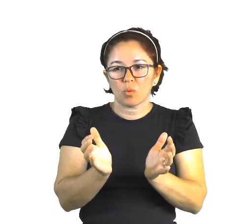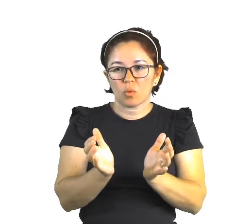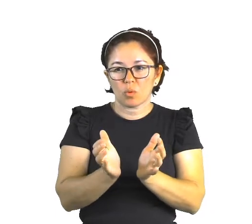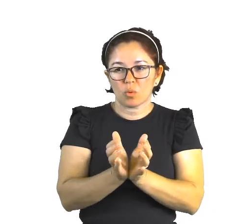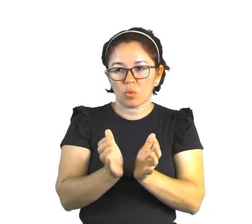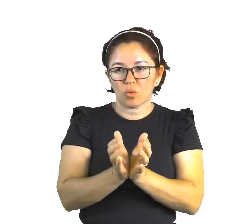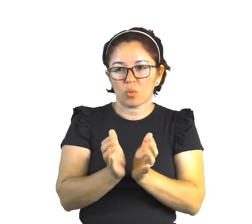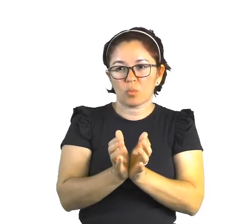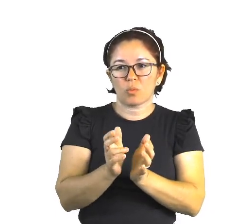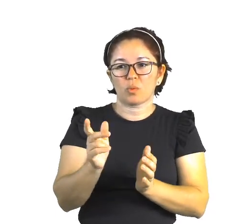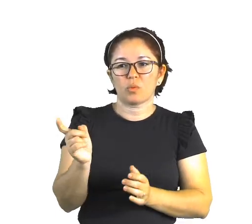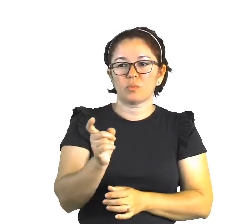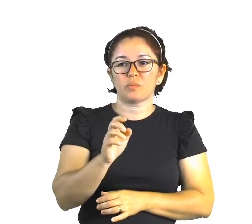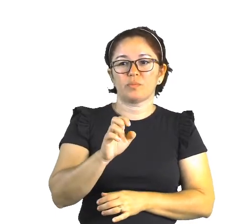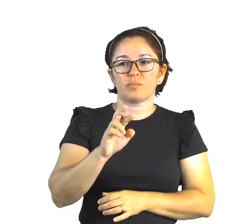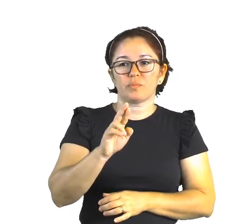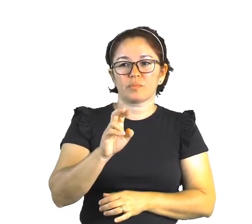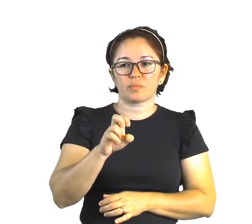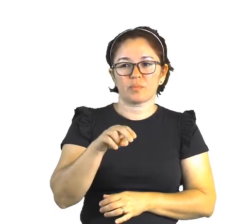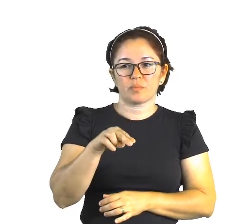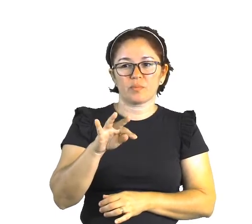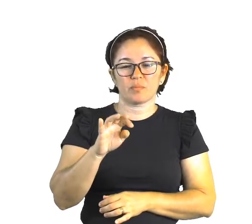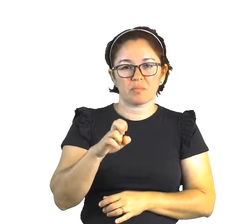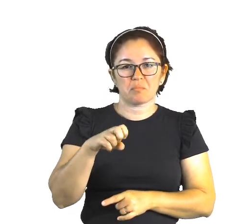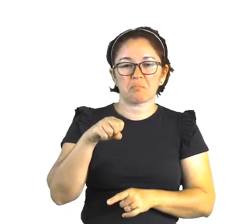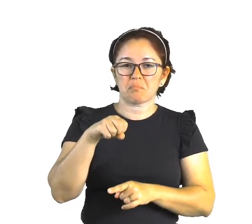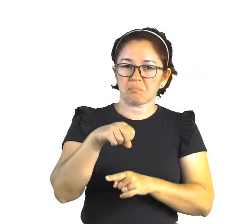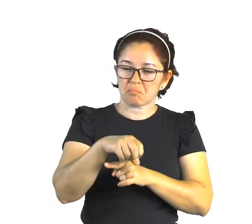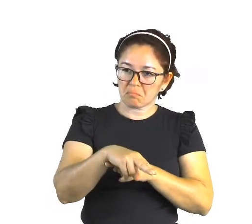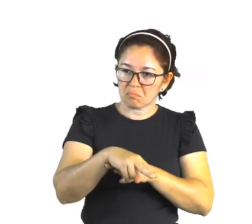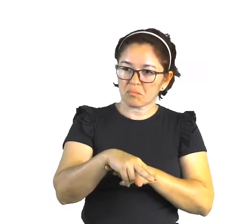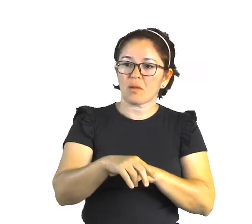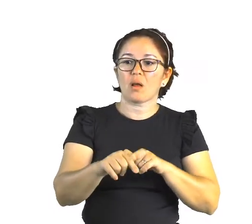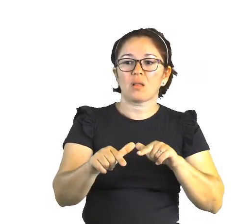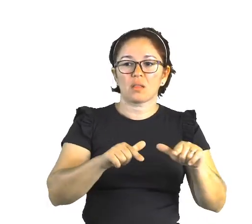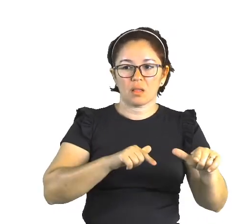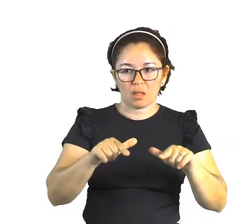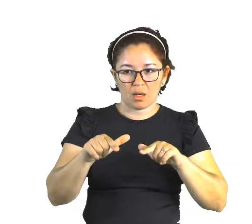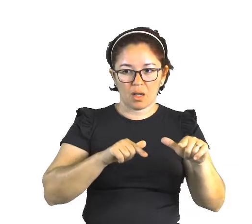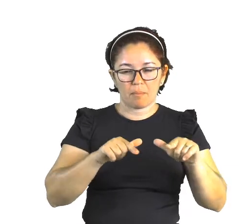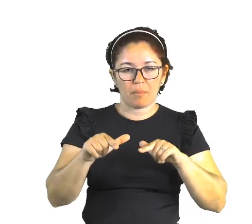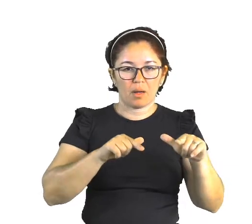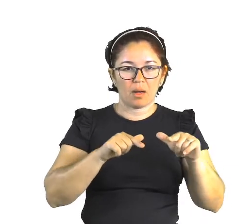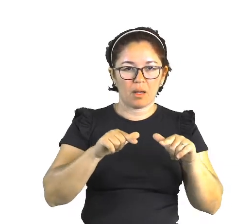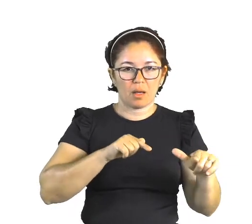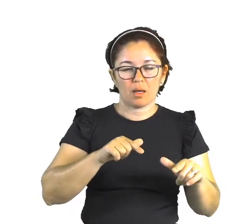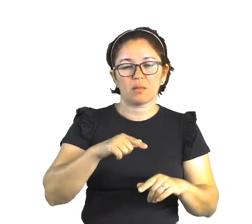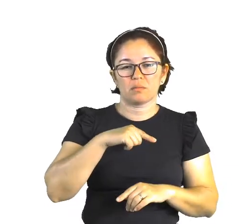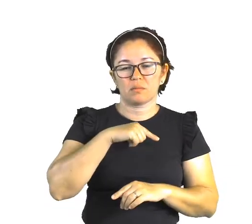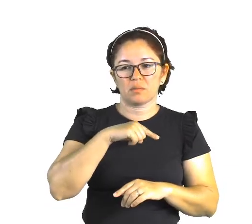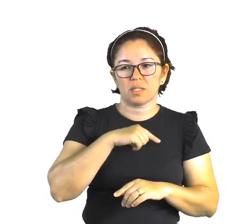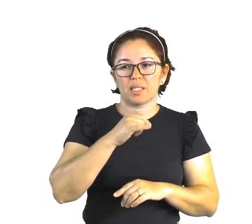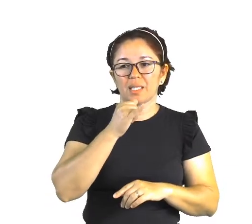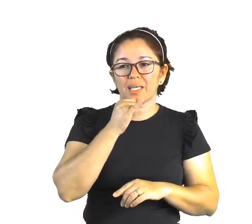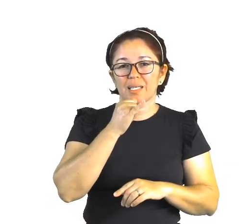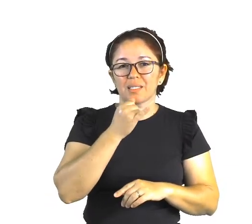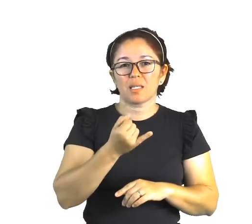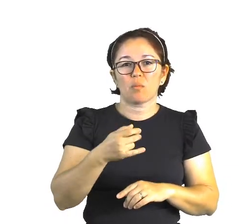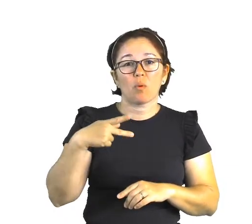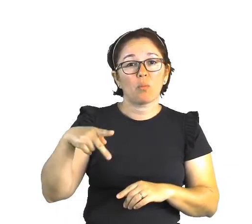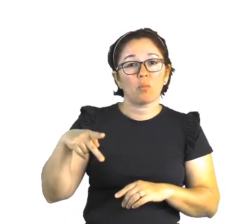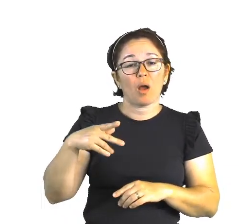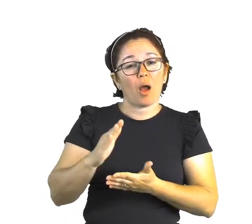secretários e também o governo do estado emprega muitos Xerentes na opção de professor. Professor das aldeias indígenas.